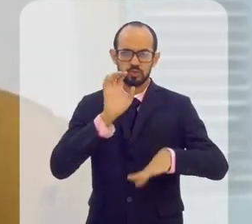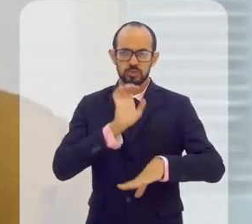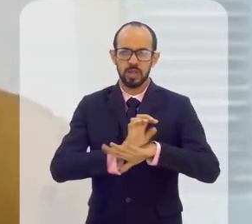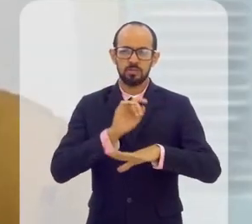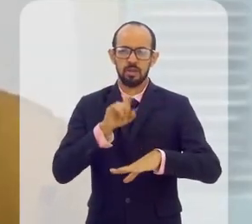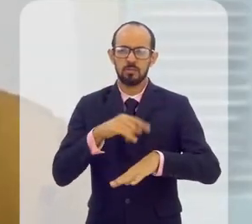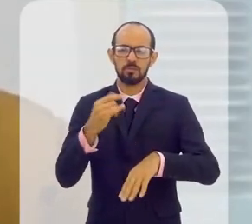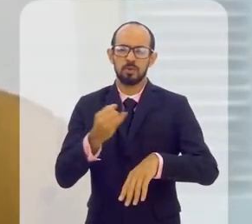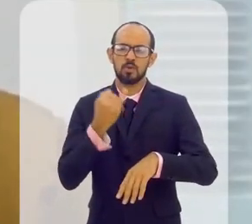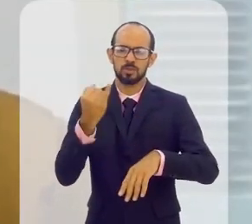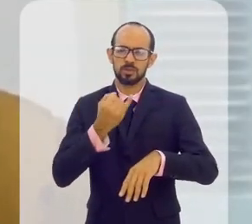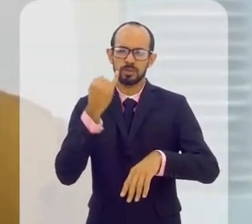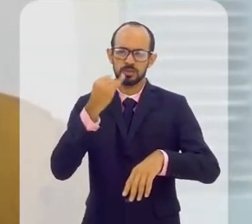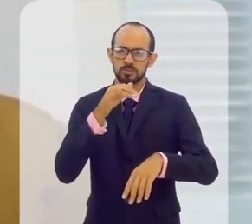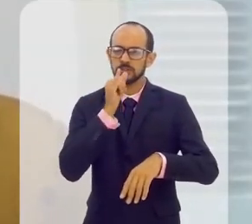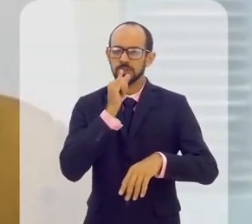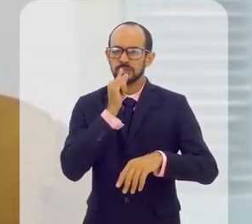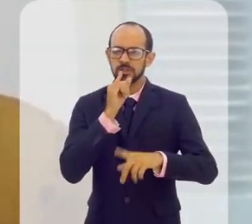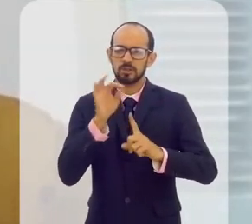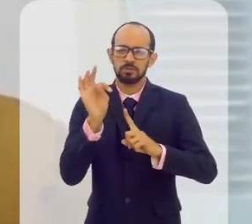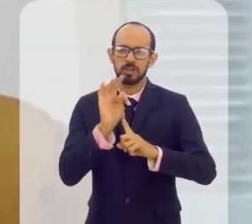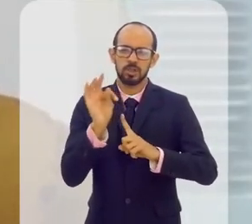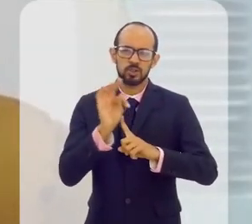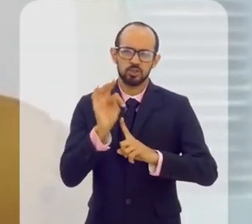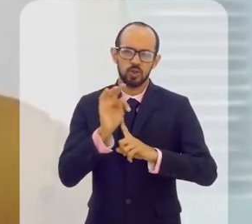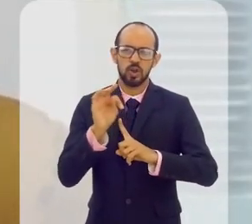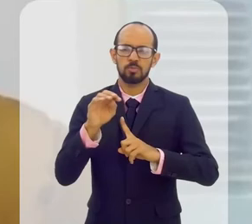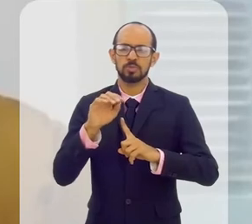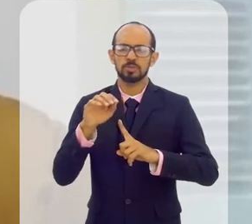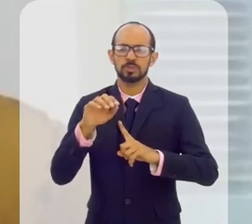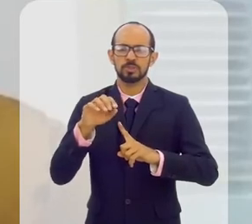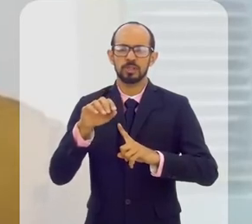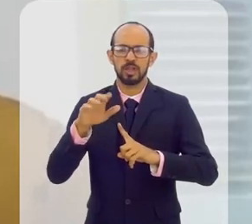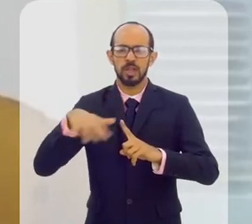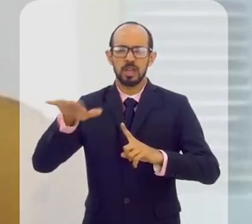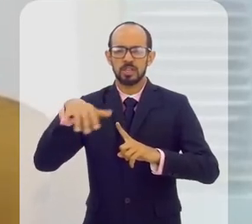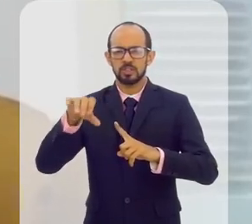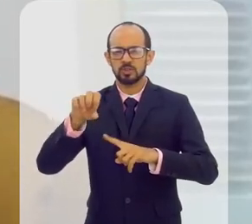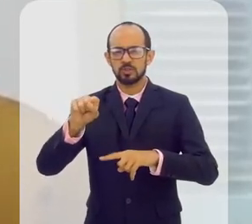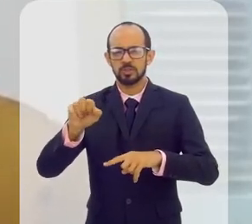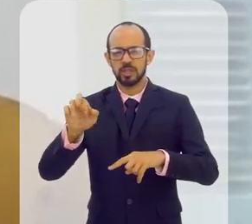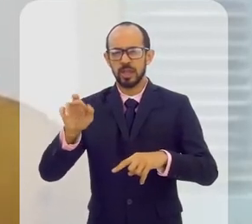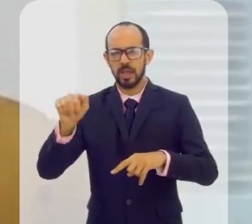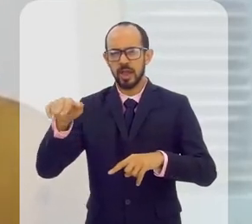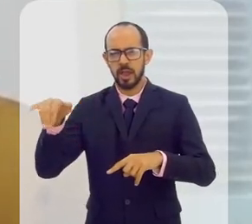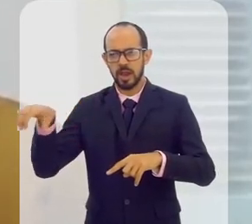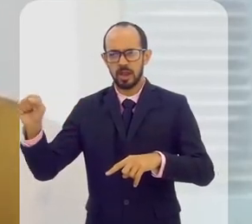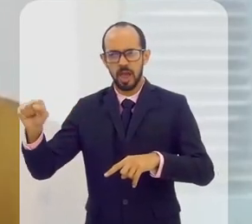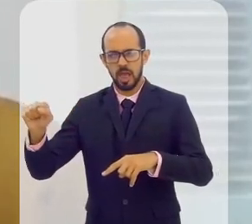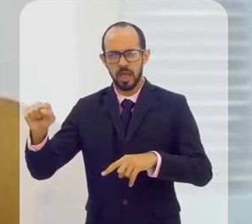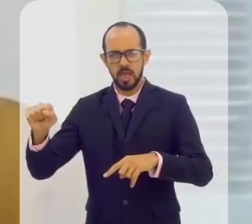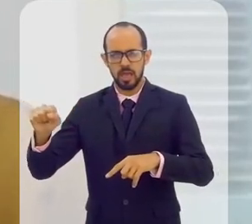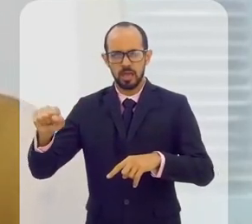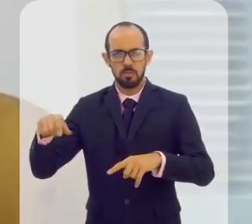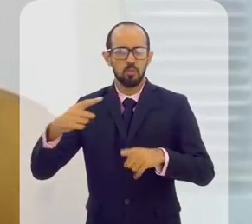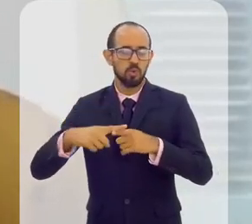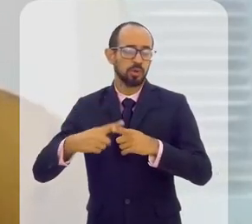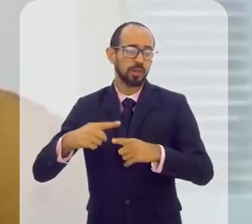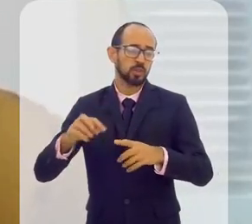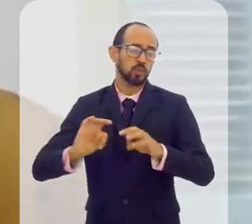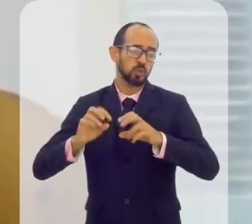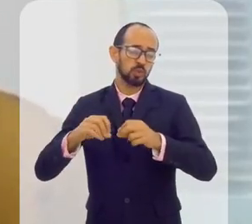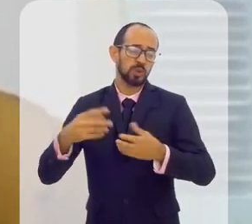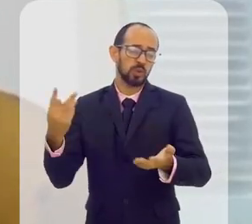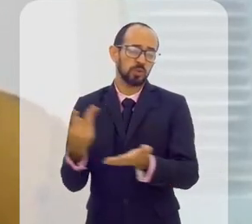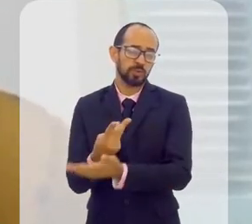discutir o estado é fundamental, né? Posicionar Terezópolis dentro do estado, da região serrana, né? Aquilo que acontece no estado não